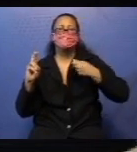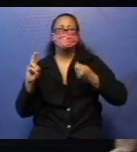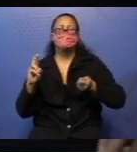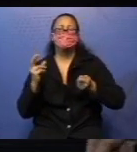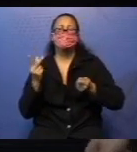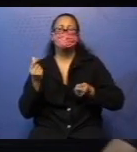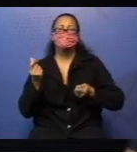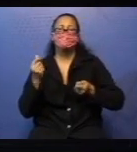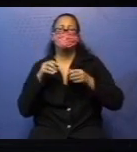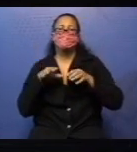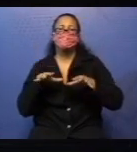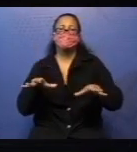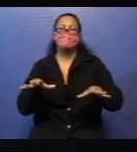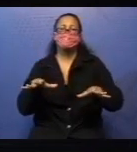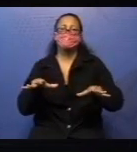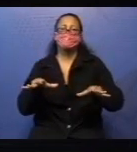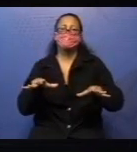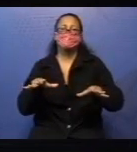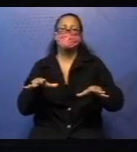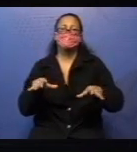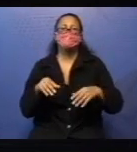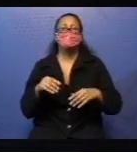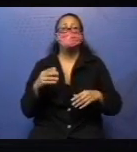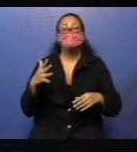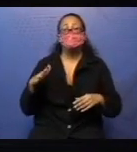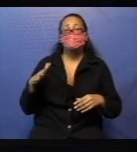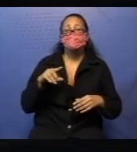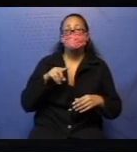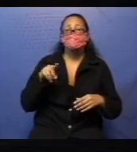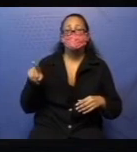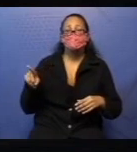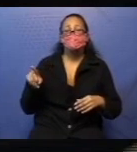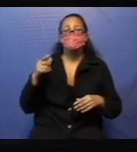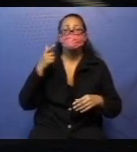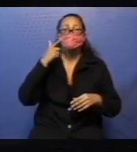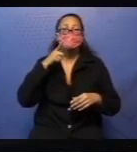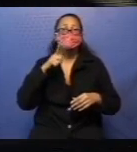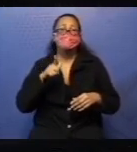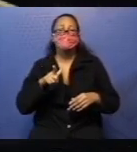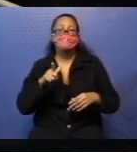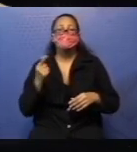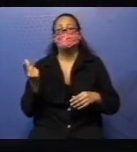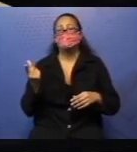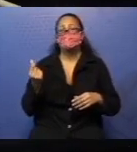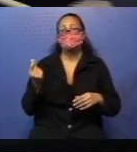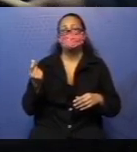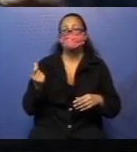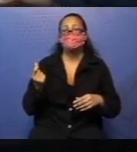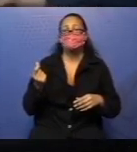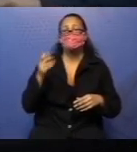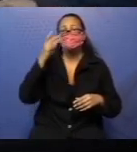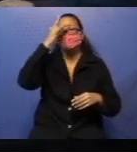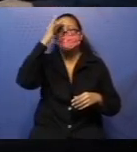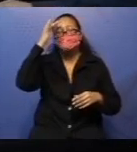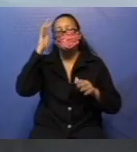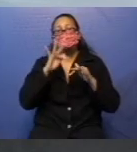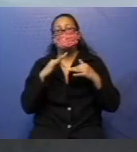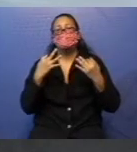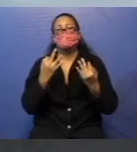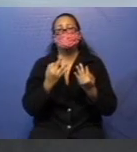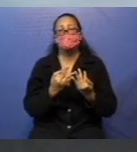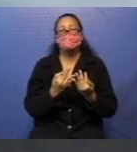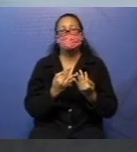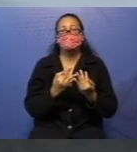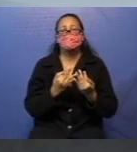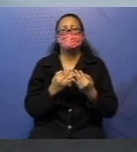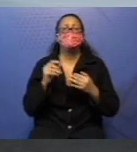olha o nenê da irmã. E aí você vai guardar esse dinheiro ou você vai gastar? Poupar. O que